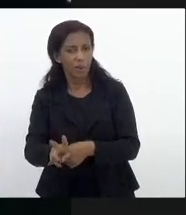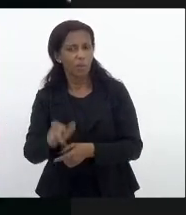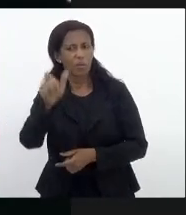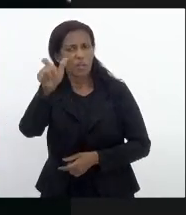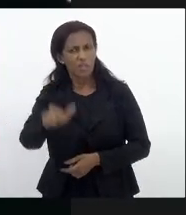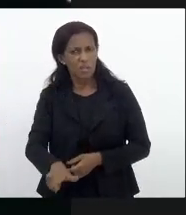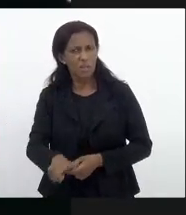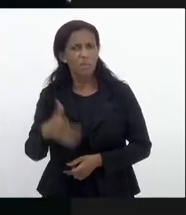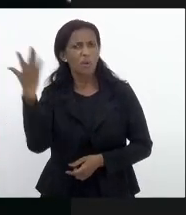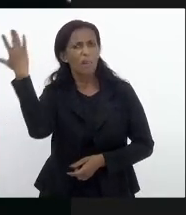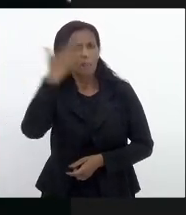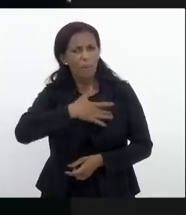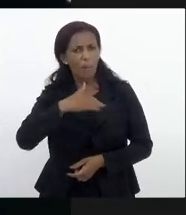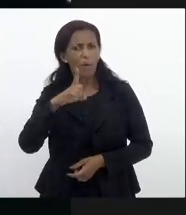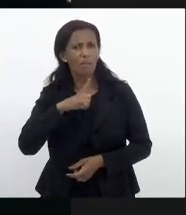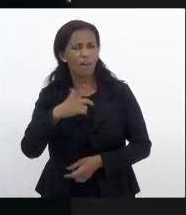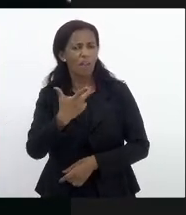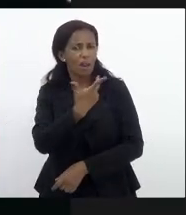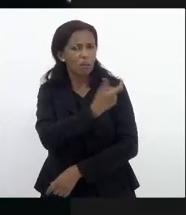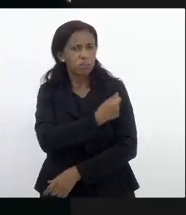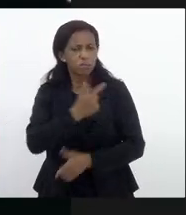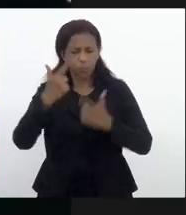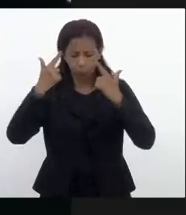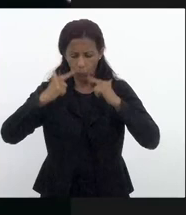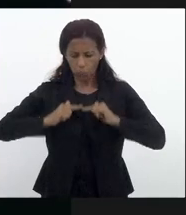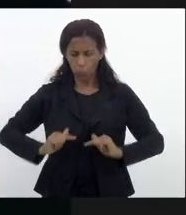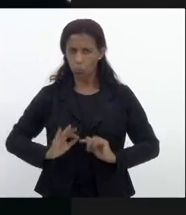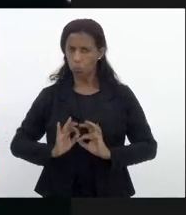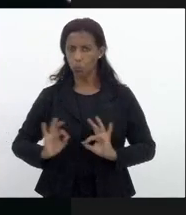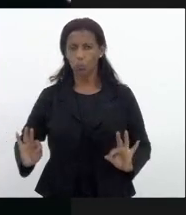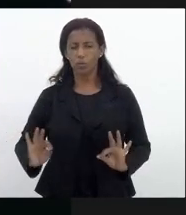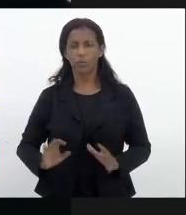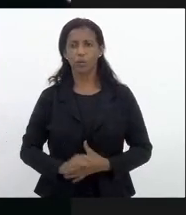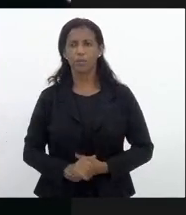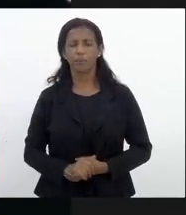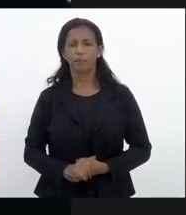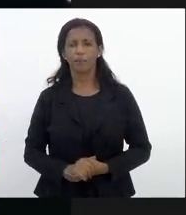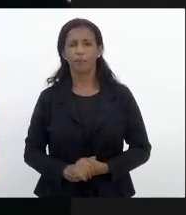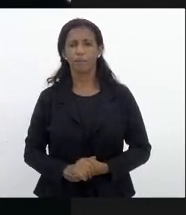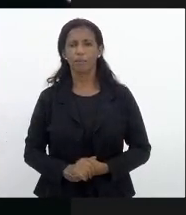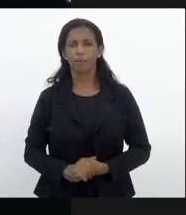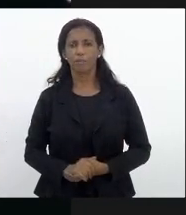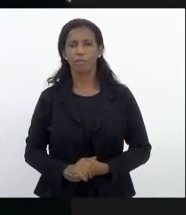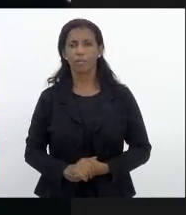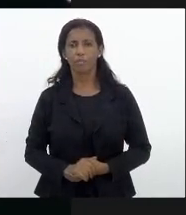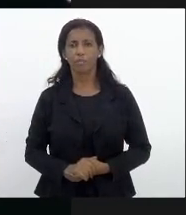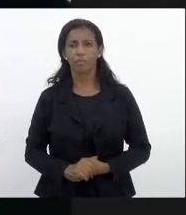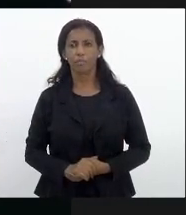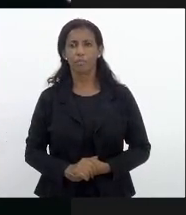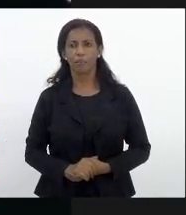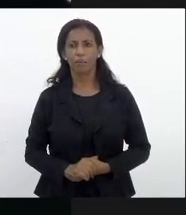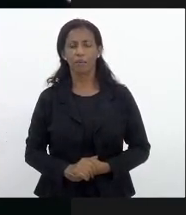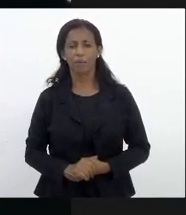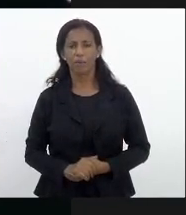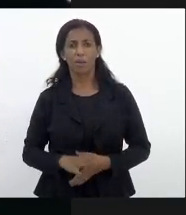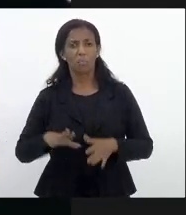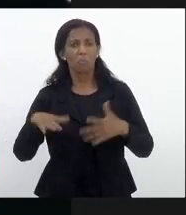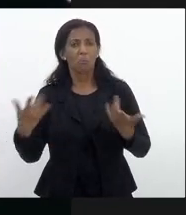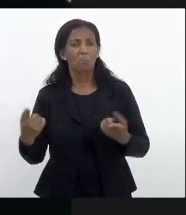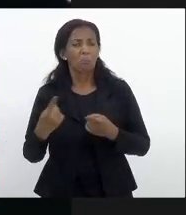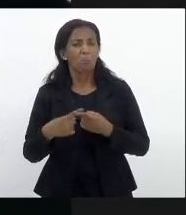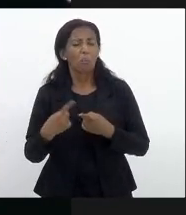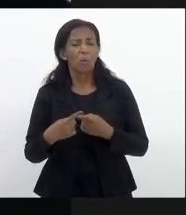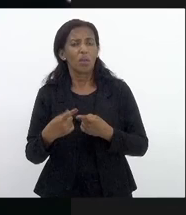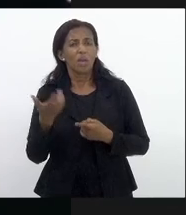conseguir comprovar que ela está neutralizada qual é a possibilidade de refutarem isso